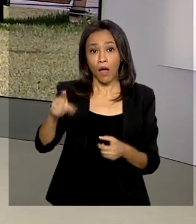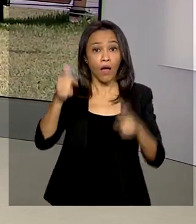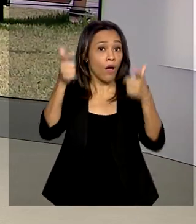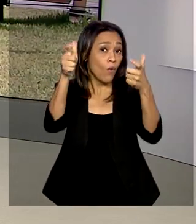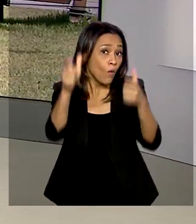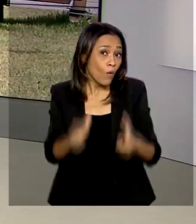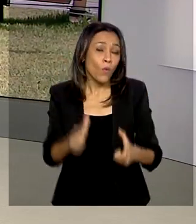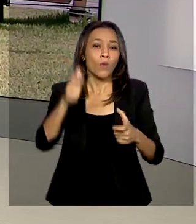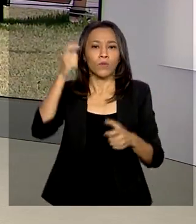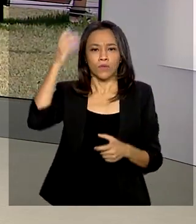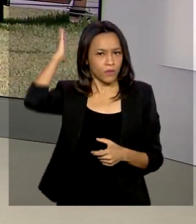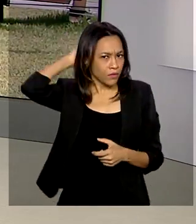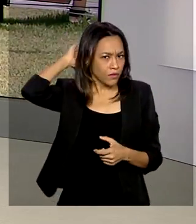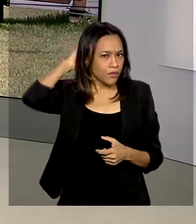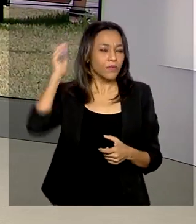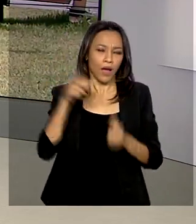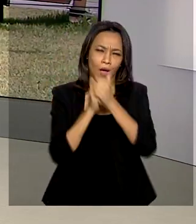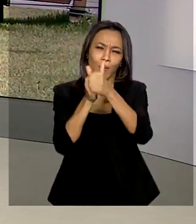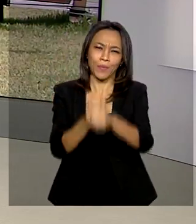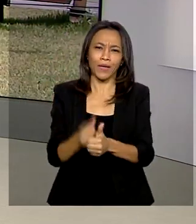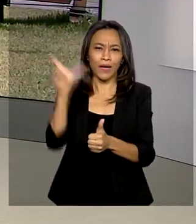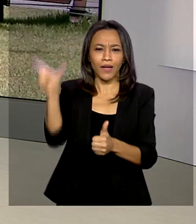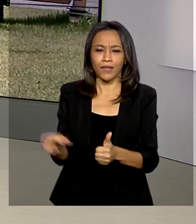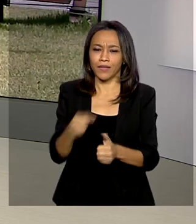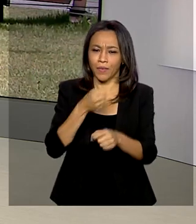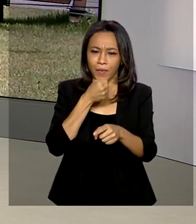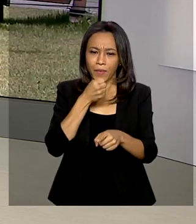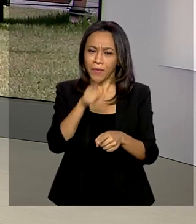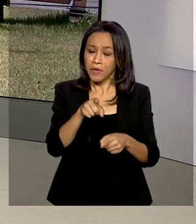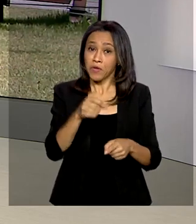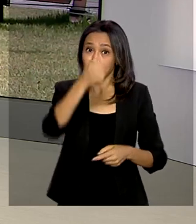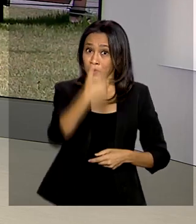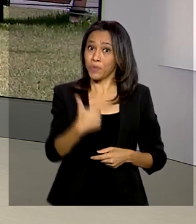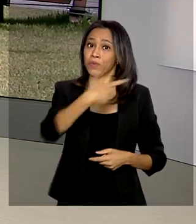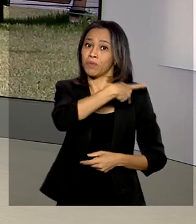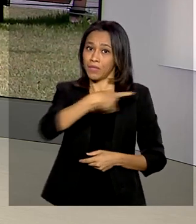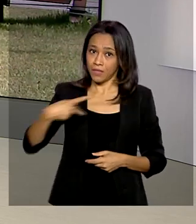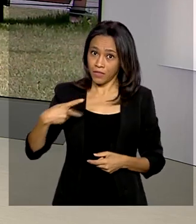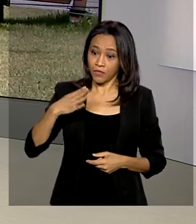essa operação. Daniel, boa tarde para você. O vice-presidente foi ver de perto, é isso?